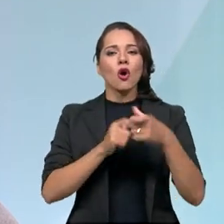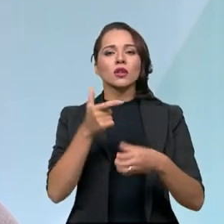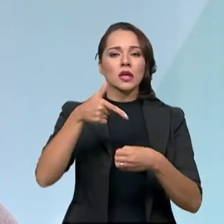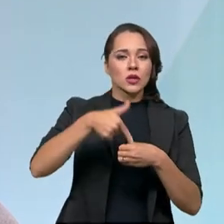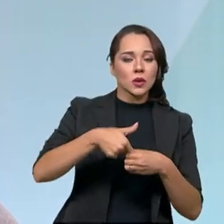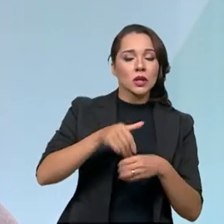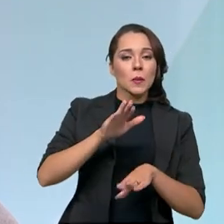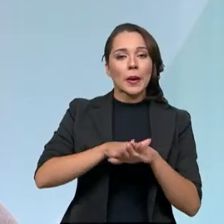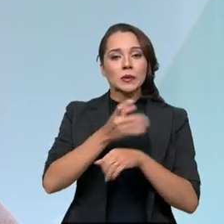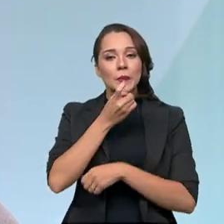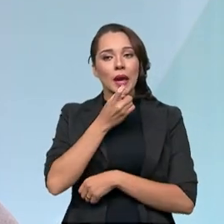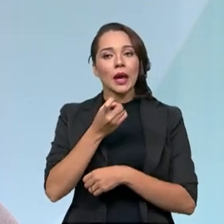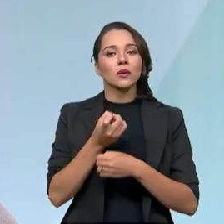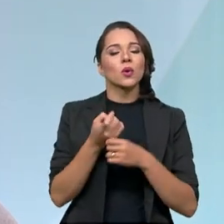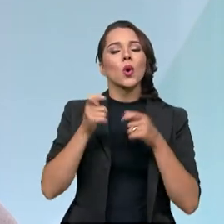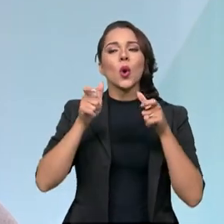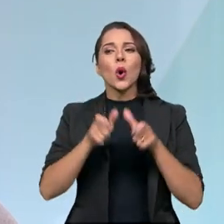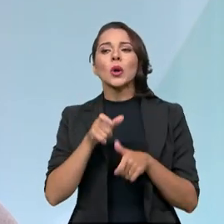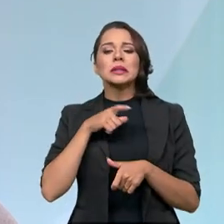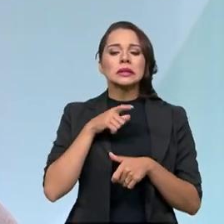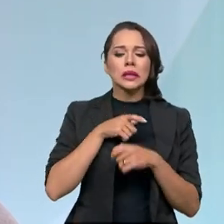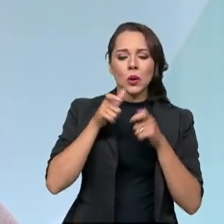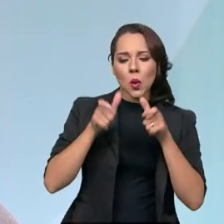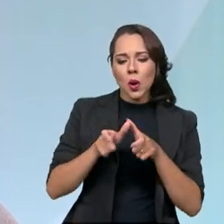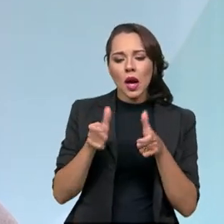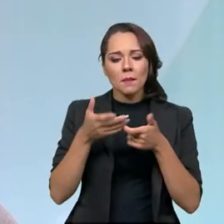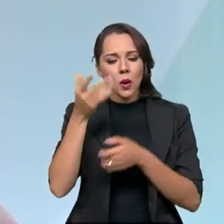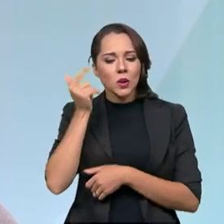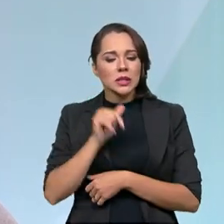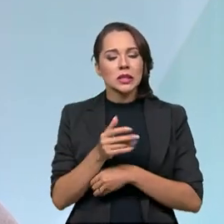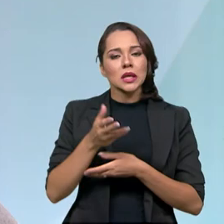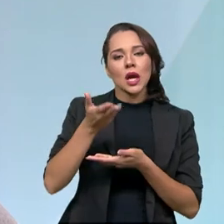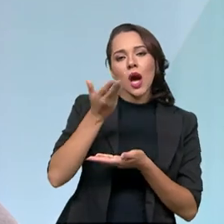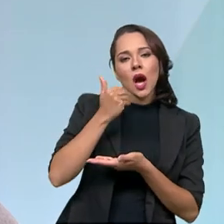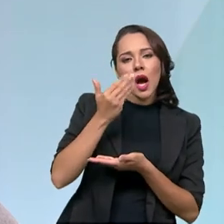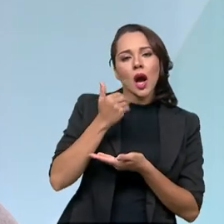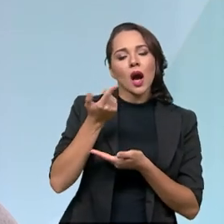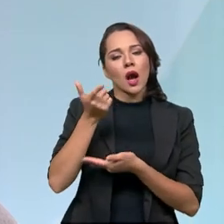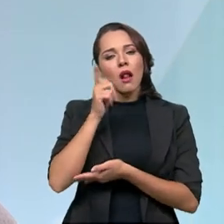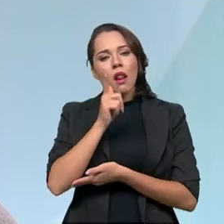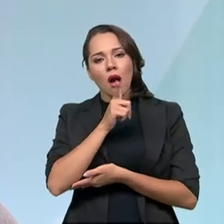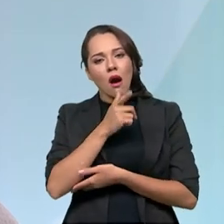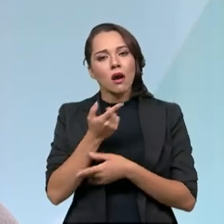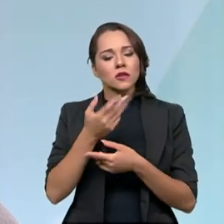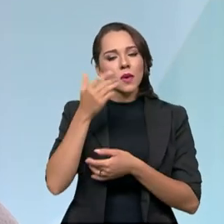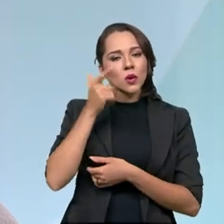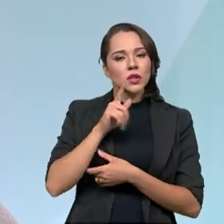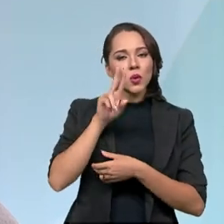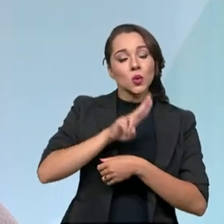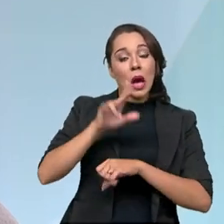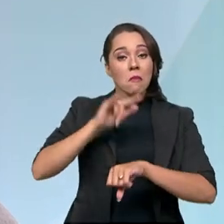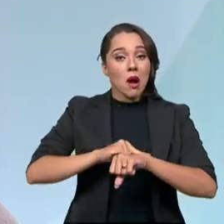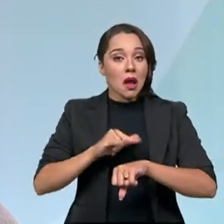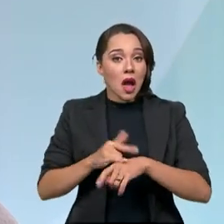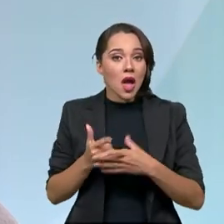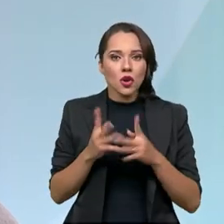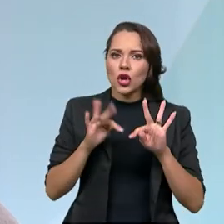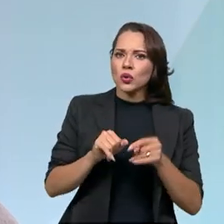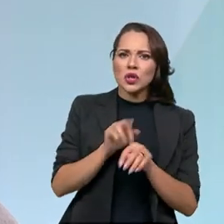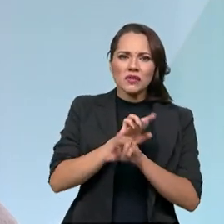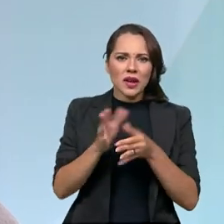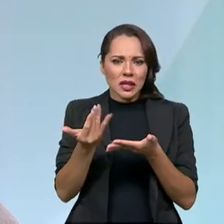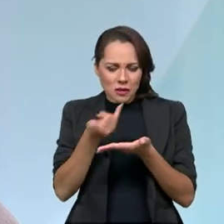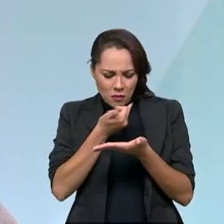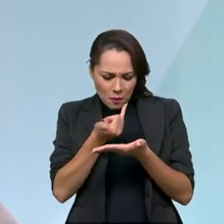gasolina mais próximo, onde tem um ponto para poder fazer um lanche, fazer usar um sanitário. Então, várias